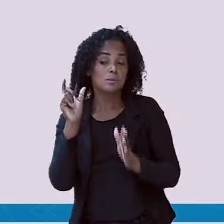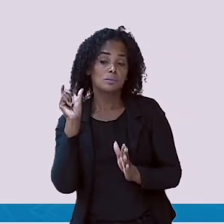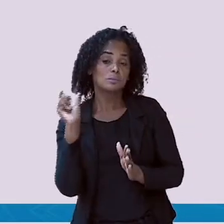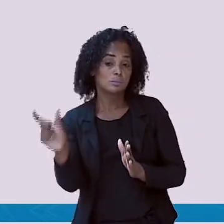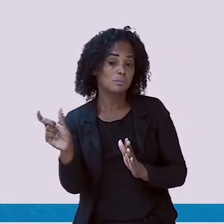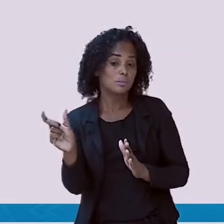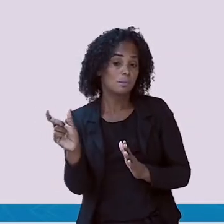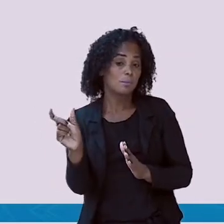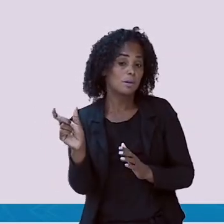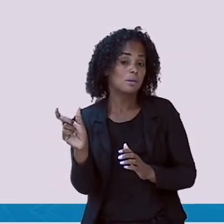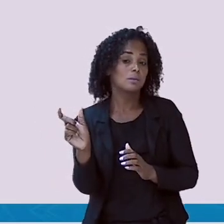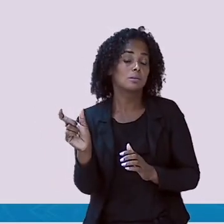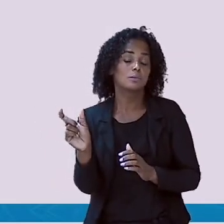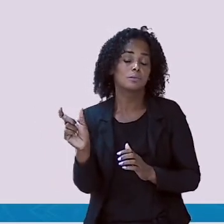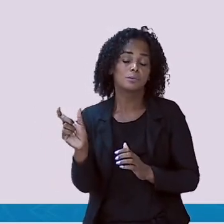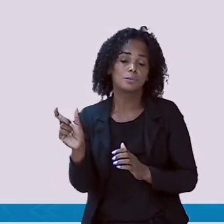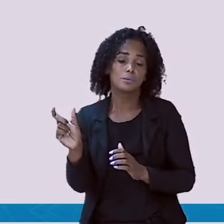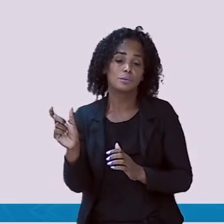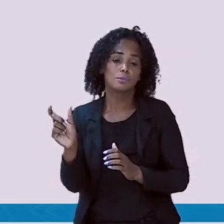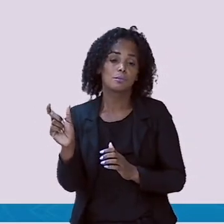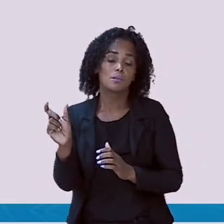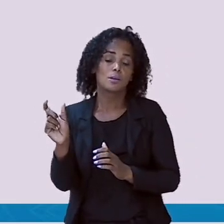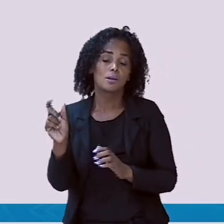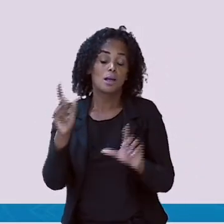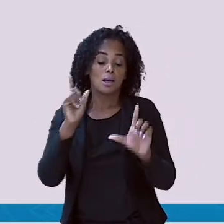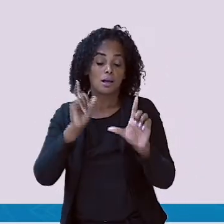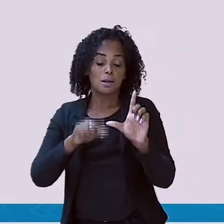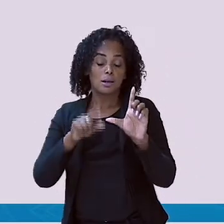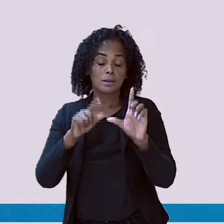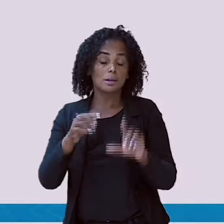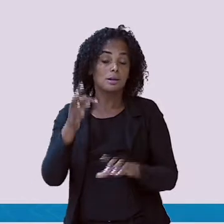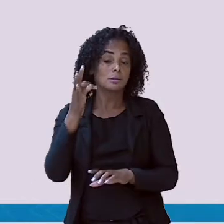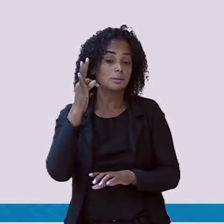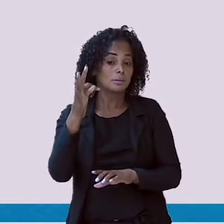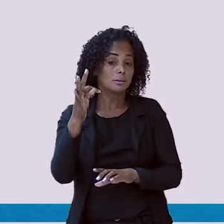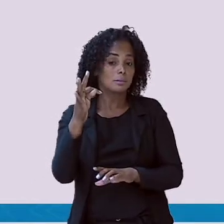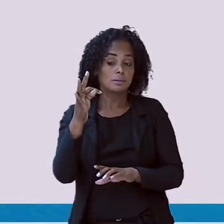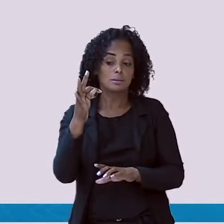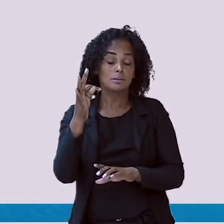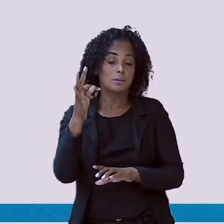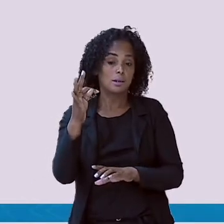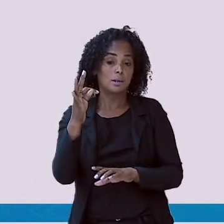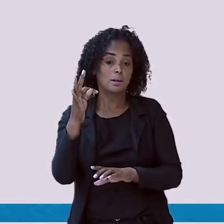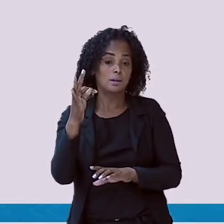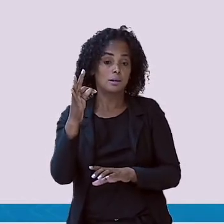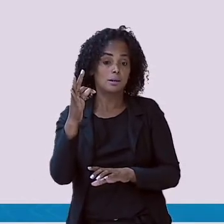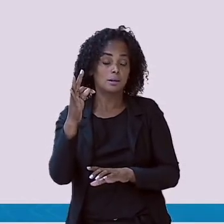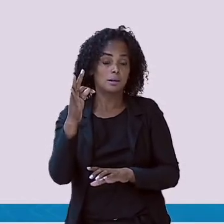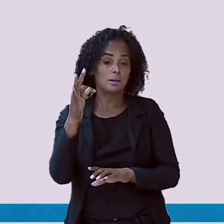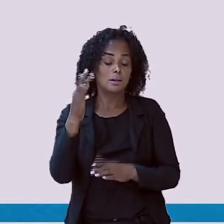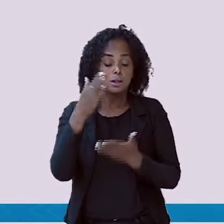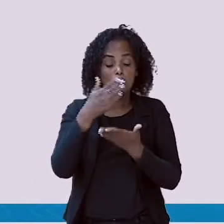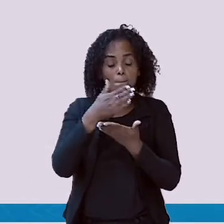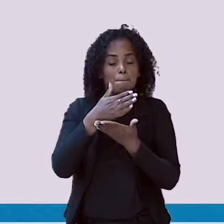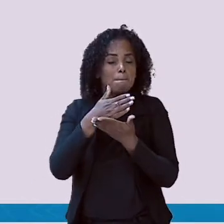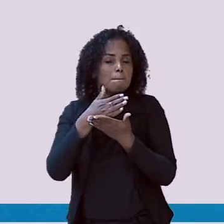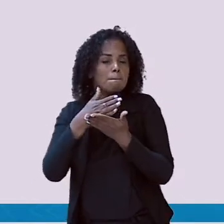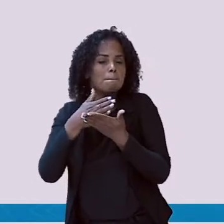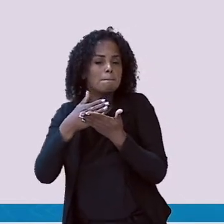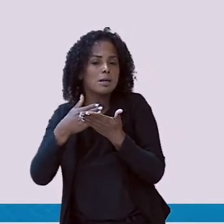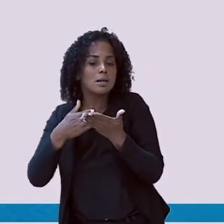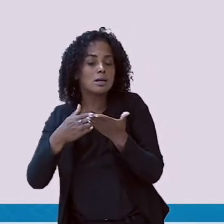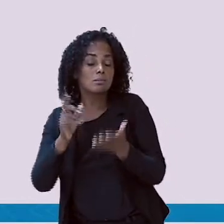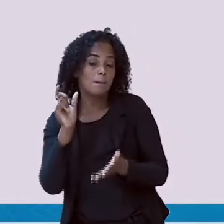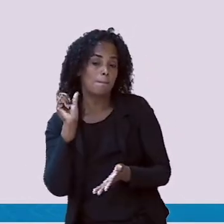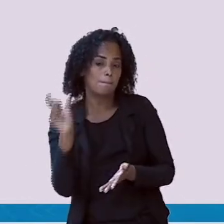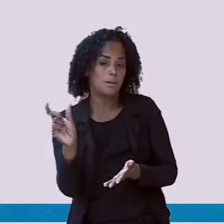palavra cutia, que a letra T está no meio da palavra. Viram só? Conseguiram prestar atenção?